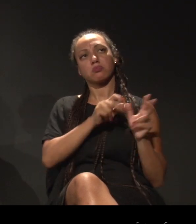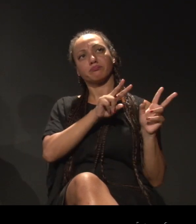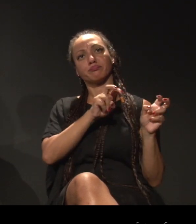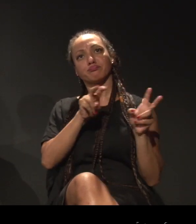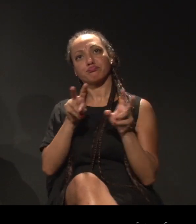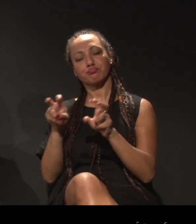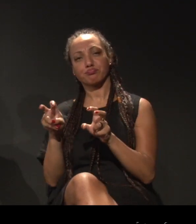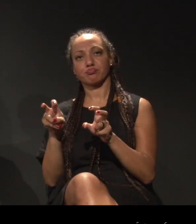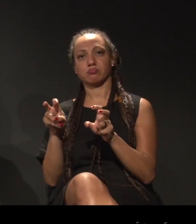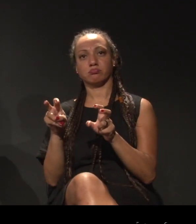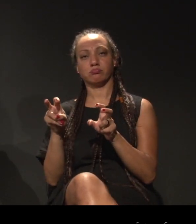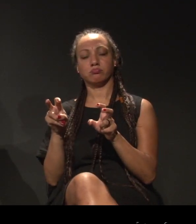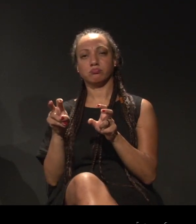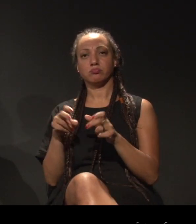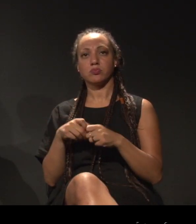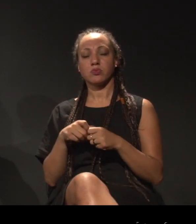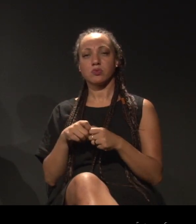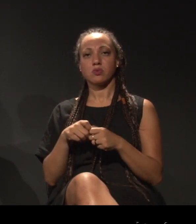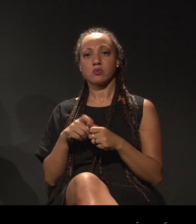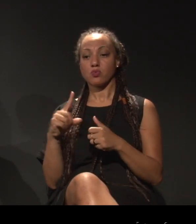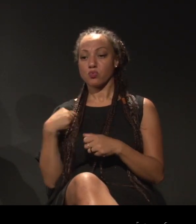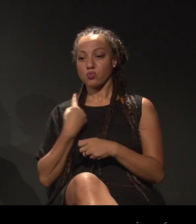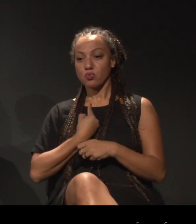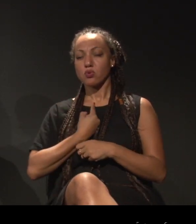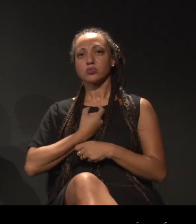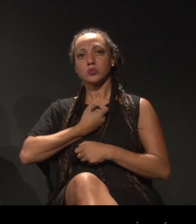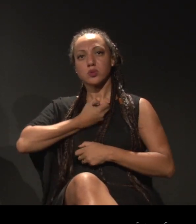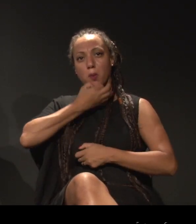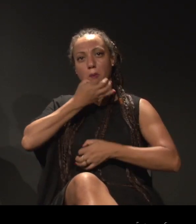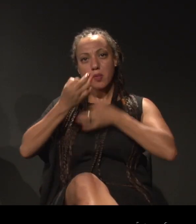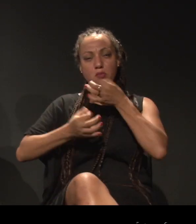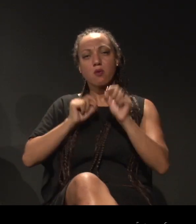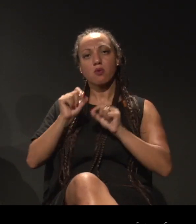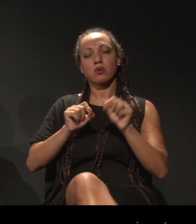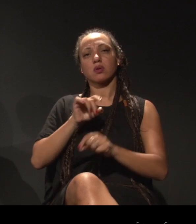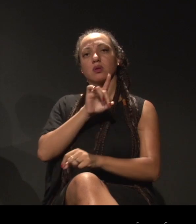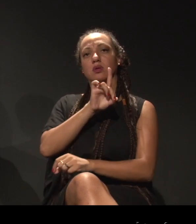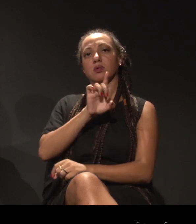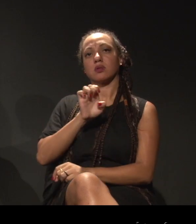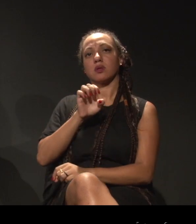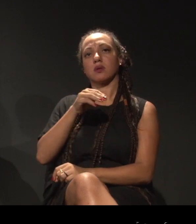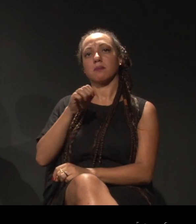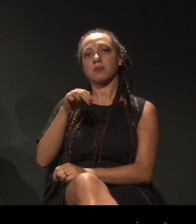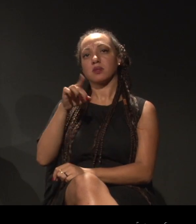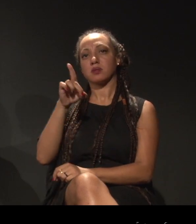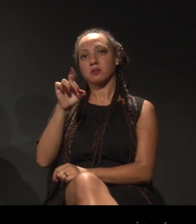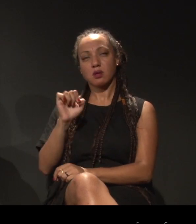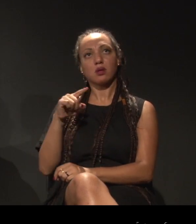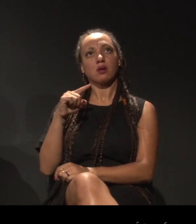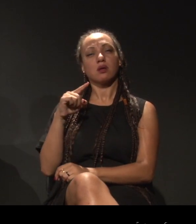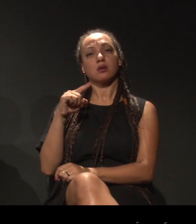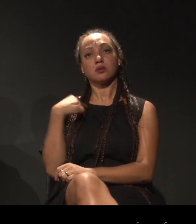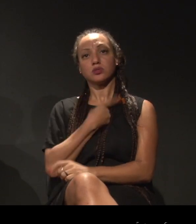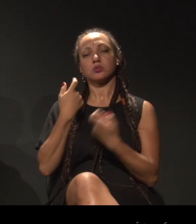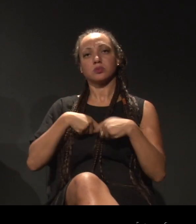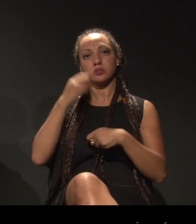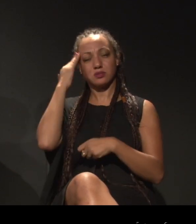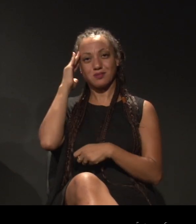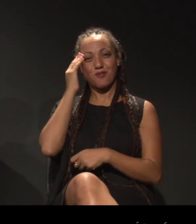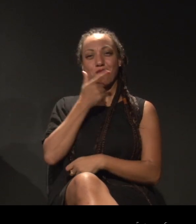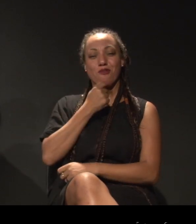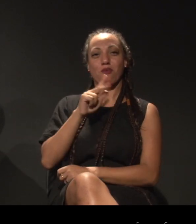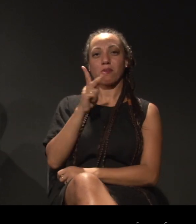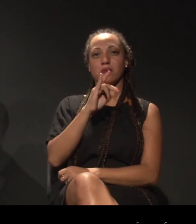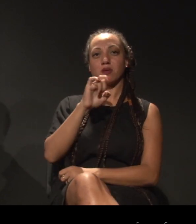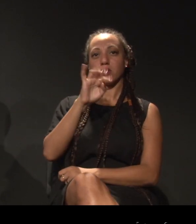o nosso tema, o nosso argumento é demanda e tem que ser entendido dessa forma e o Tom Cobra fala